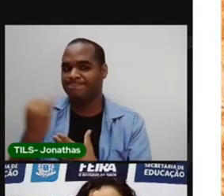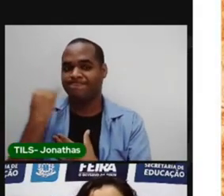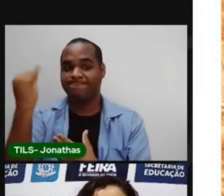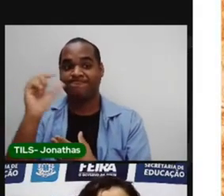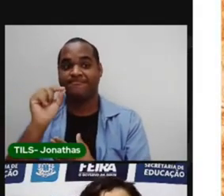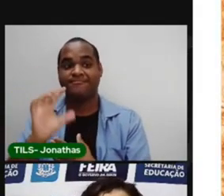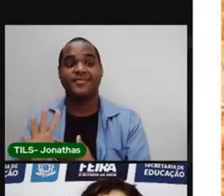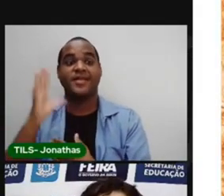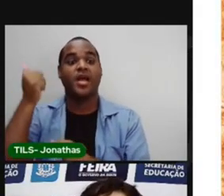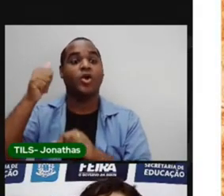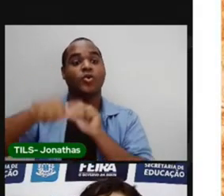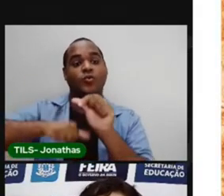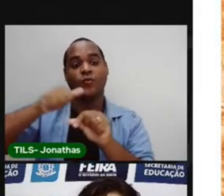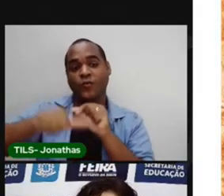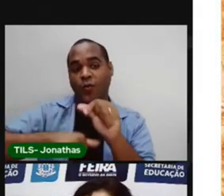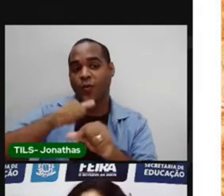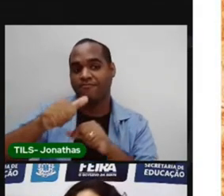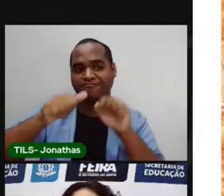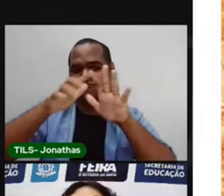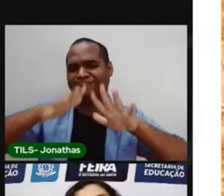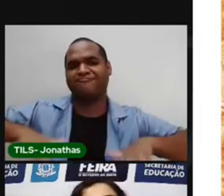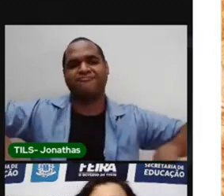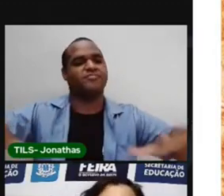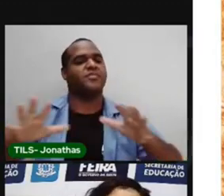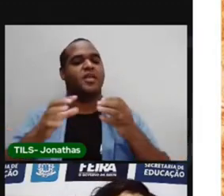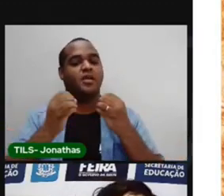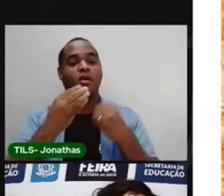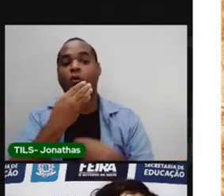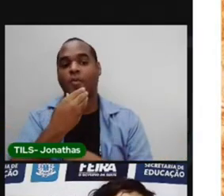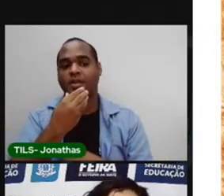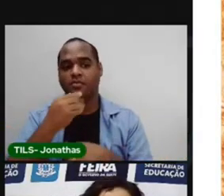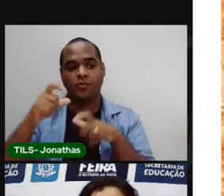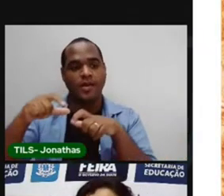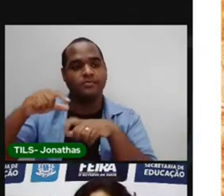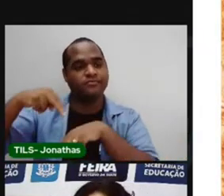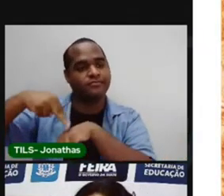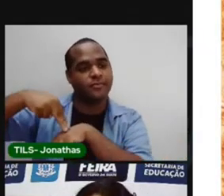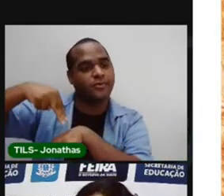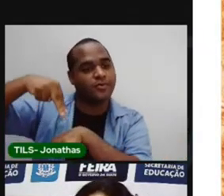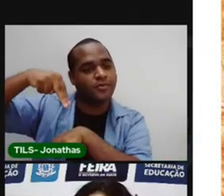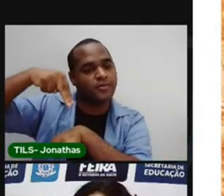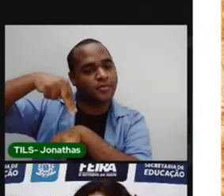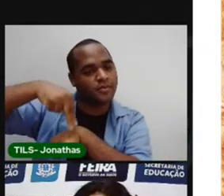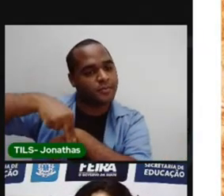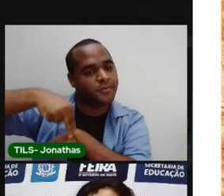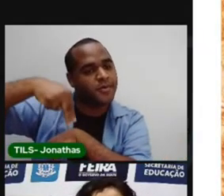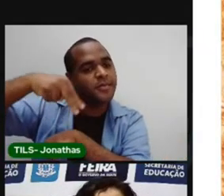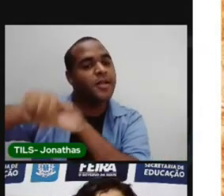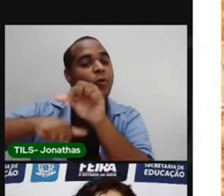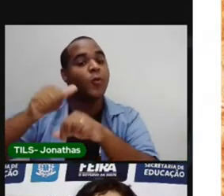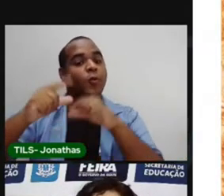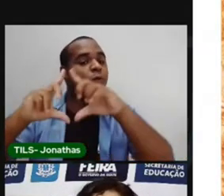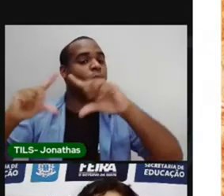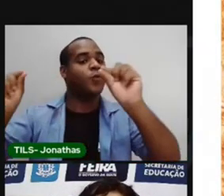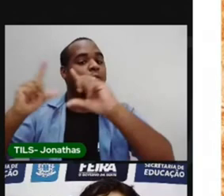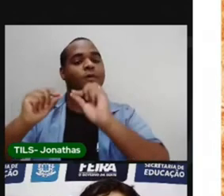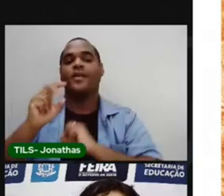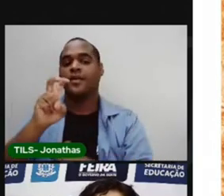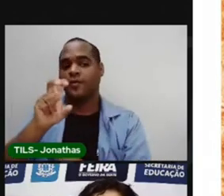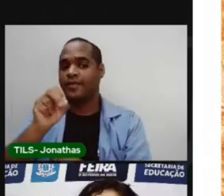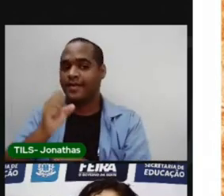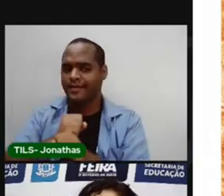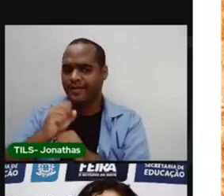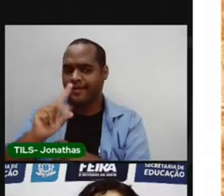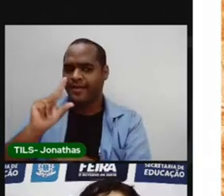que mudou a vida de todo mundo, foi a ida do homem à lua. Há 50 anos, o homem pisou na